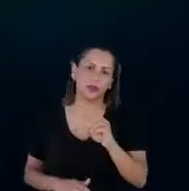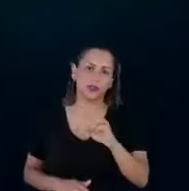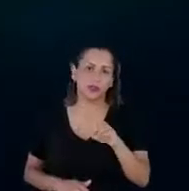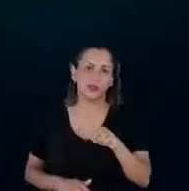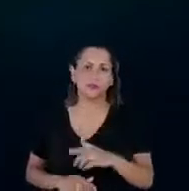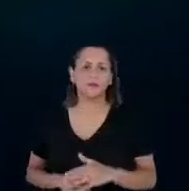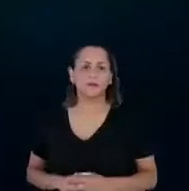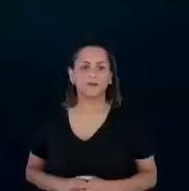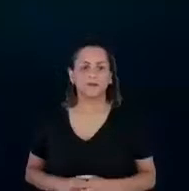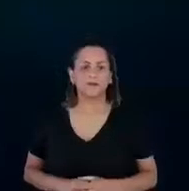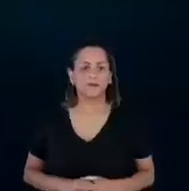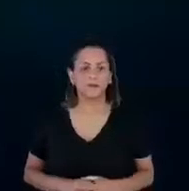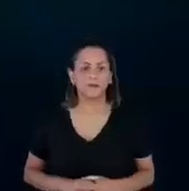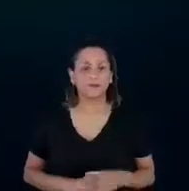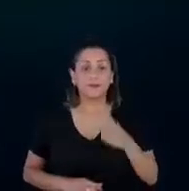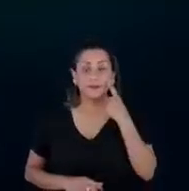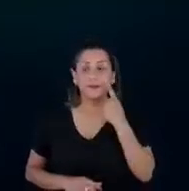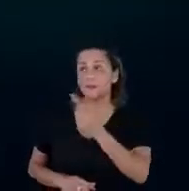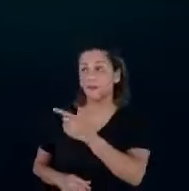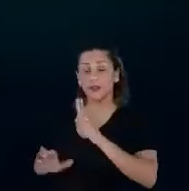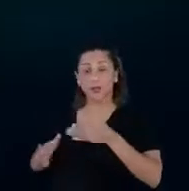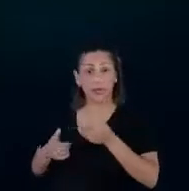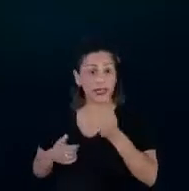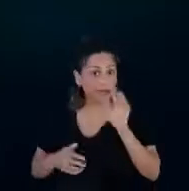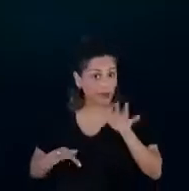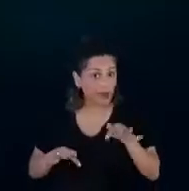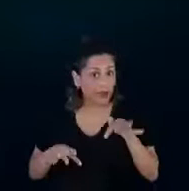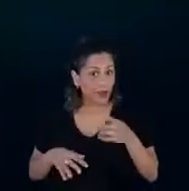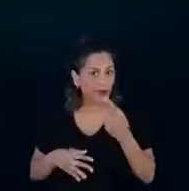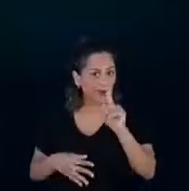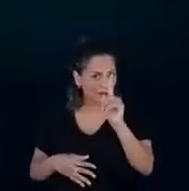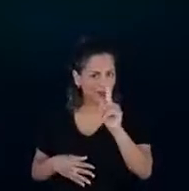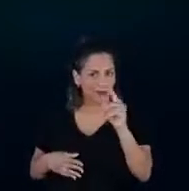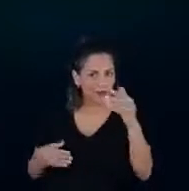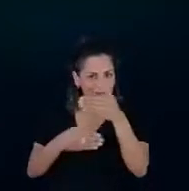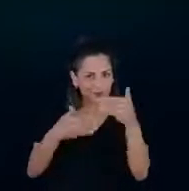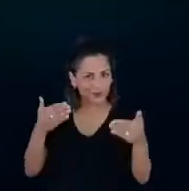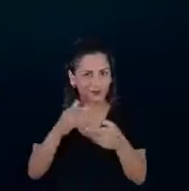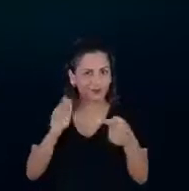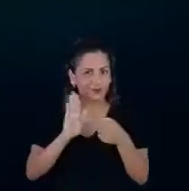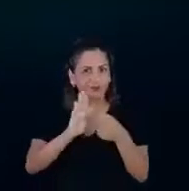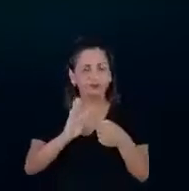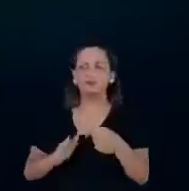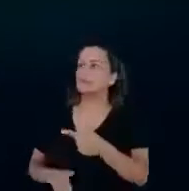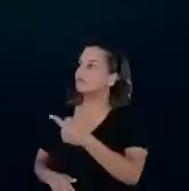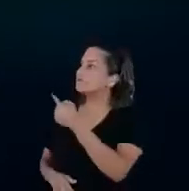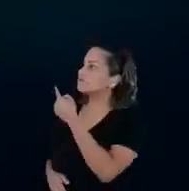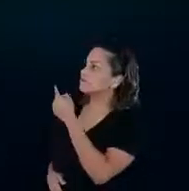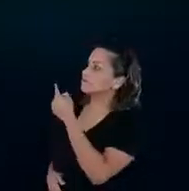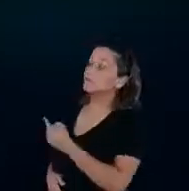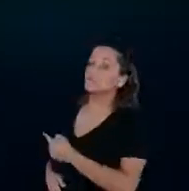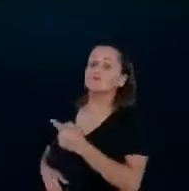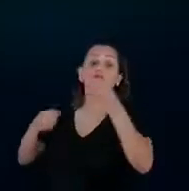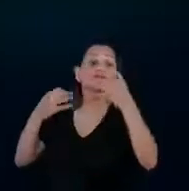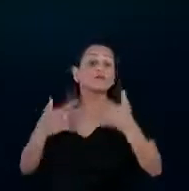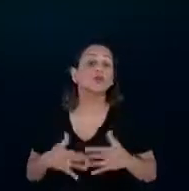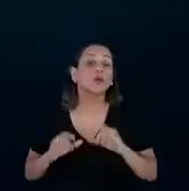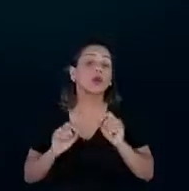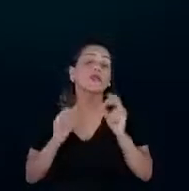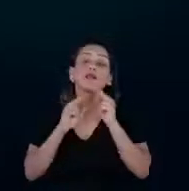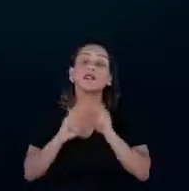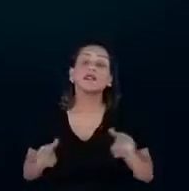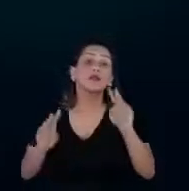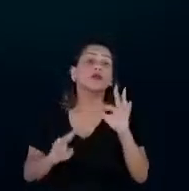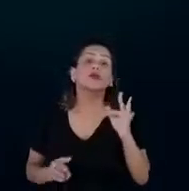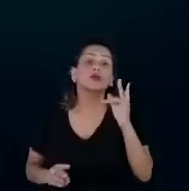E aqui já finalizando a última slide da apresentação, a gente tem um pouco também na nossa visão de futuro, a gente acredita que a eficiência